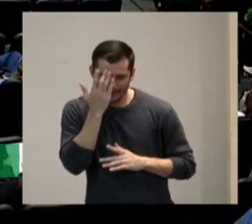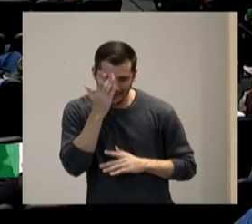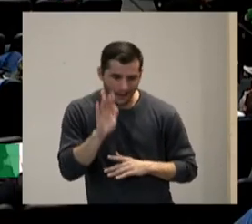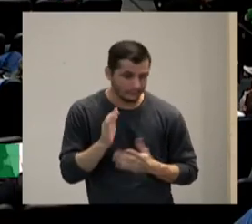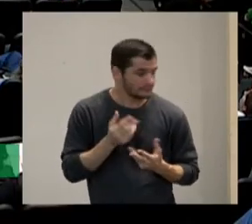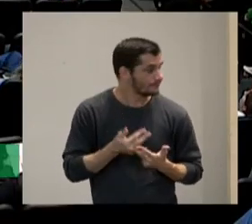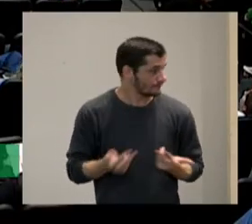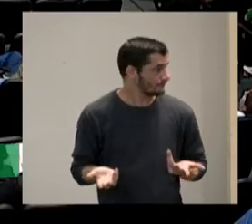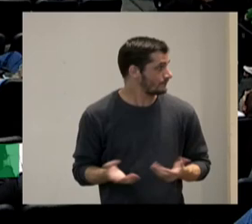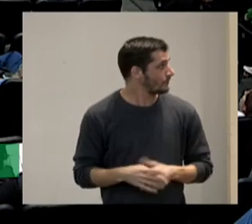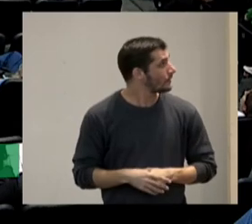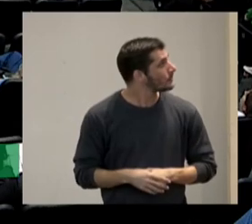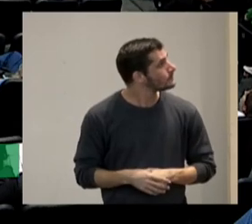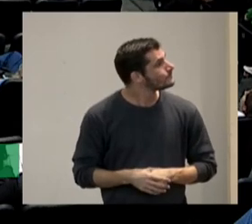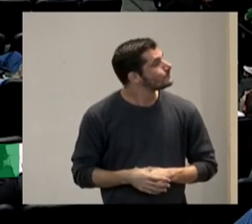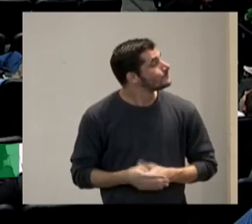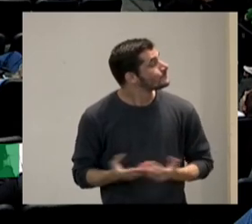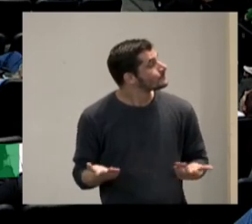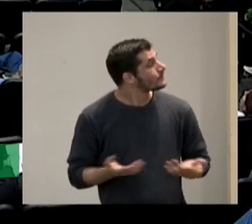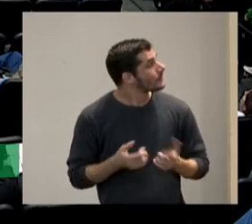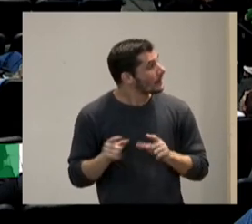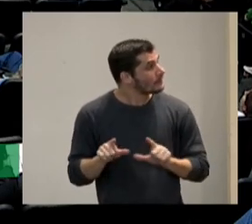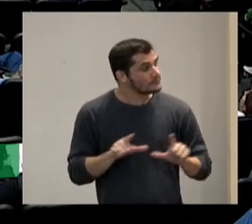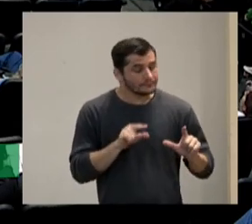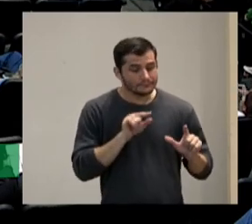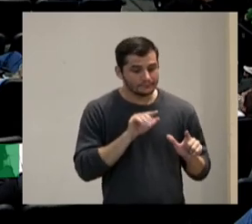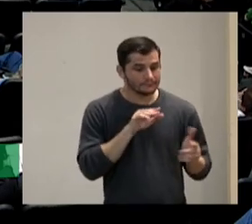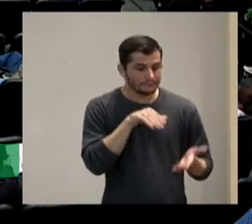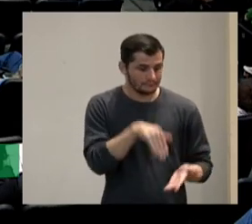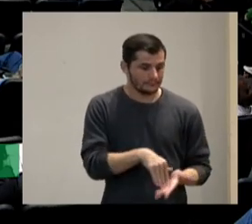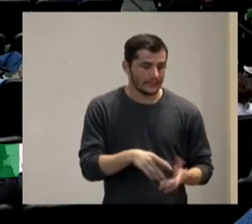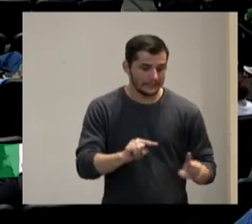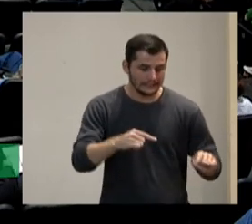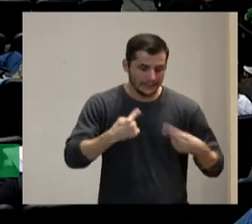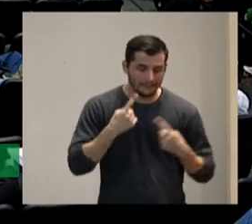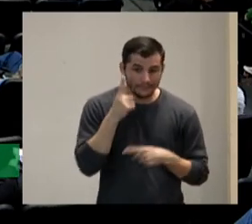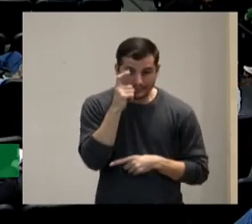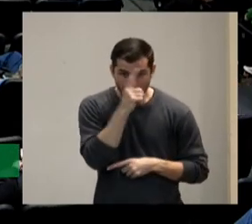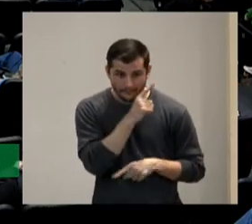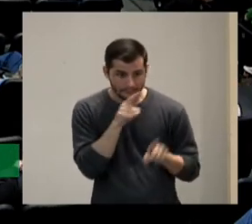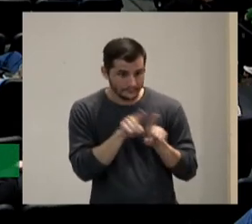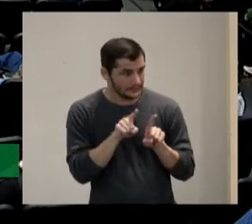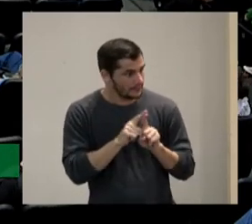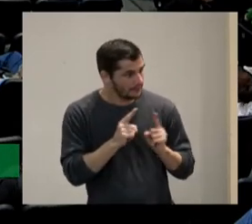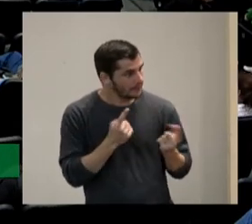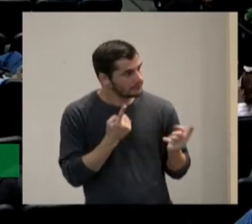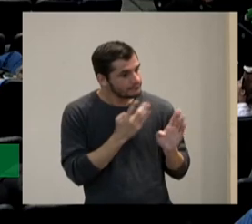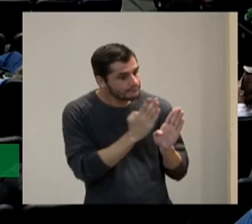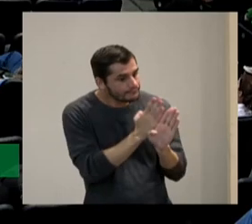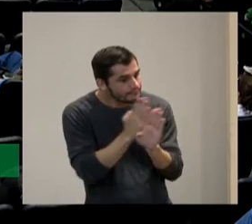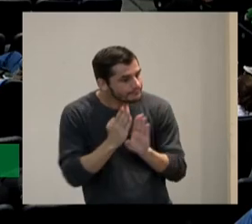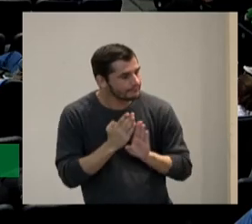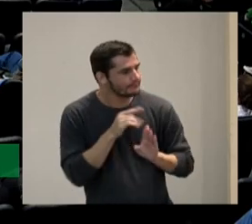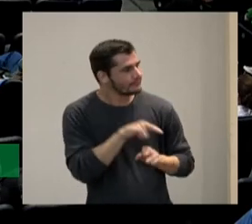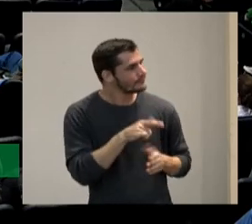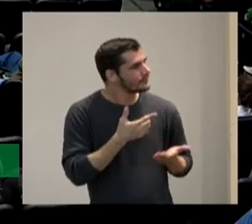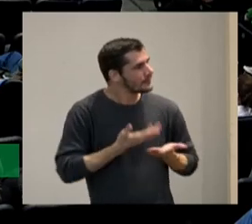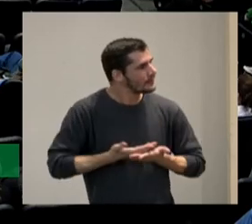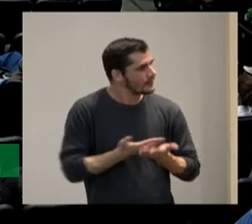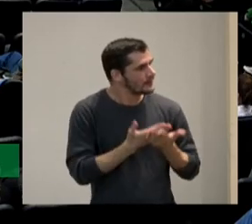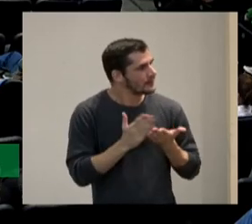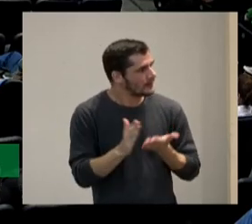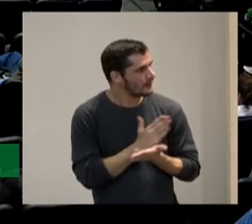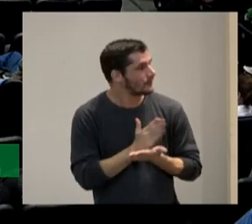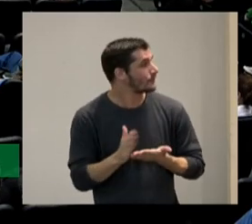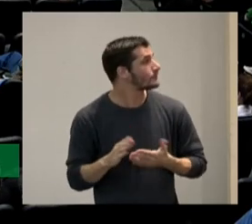agora indo para o final aqui alguns desafios e dificuldades que eu tenho encontrado nesse meu estudo pessoal eu venho olhar aqui o relógio